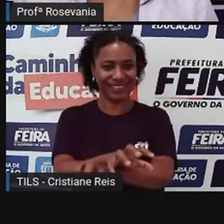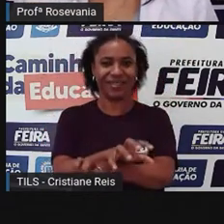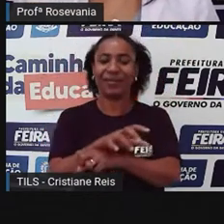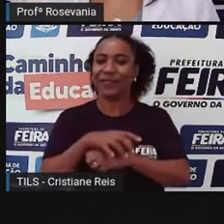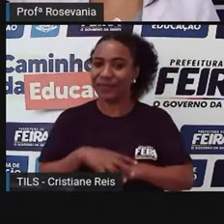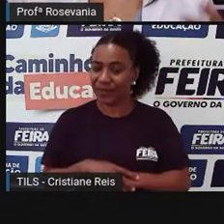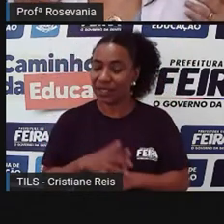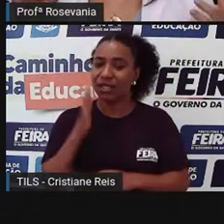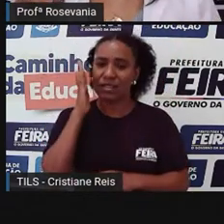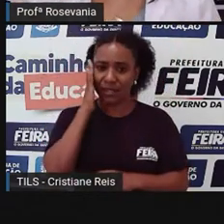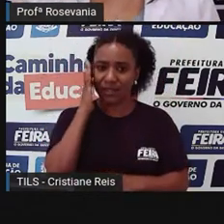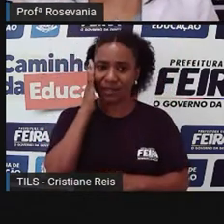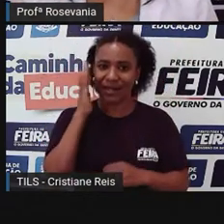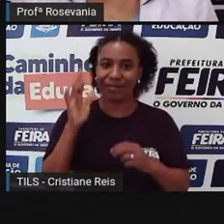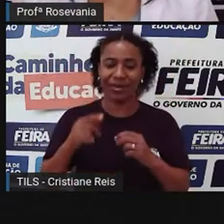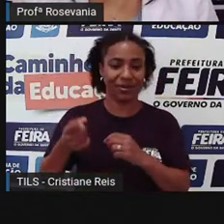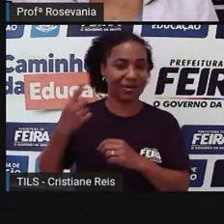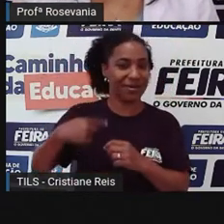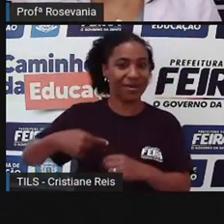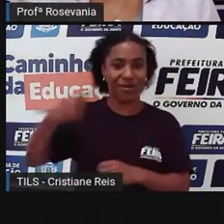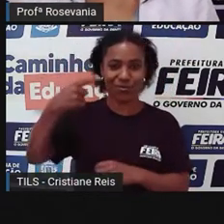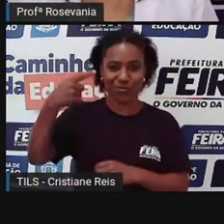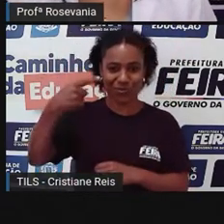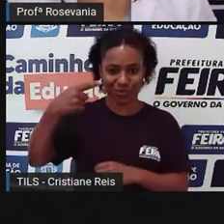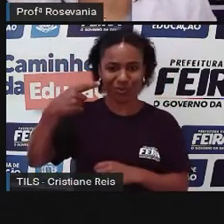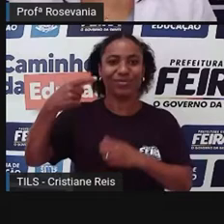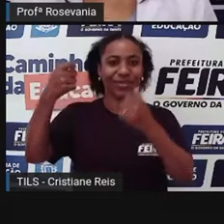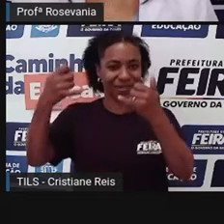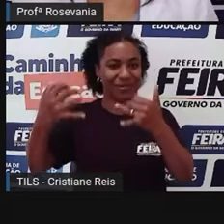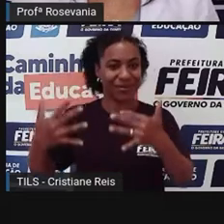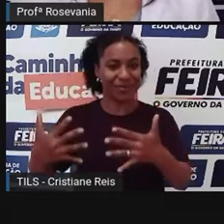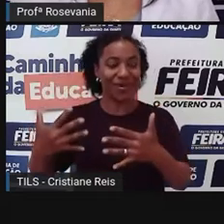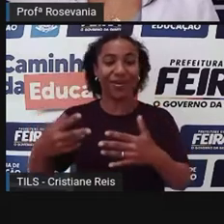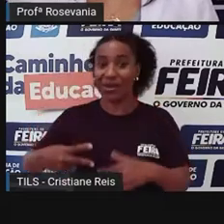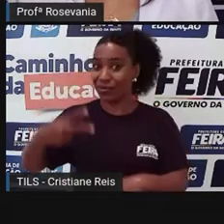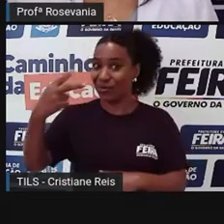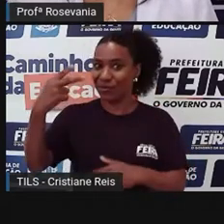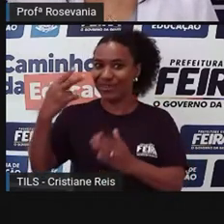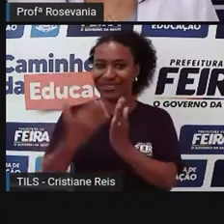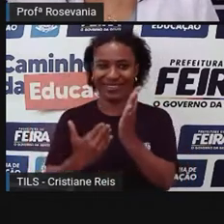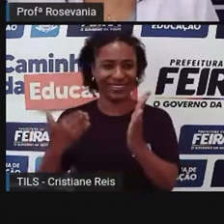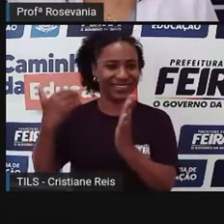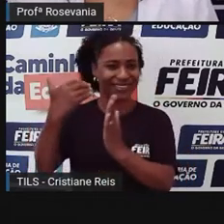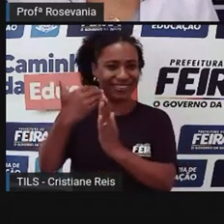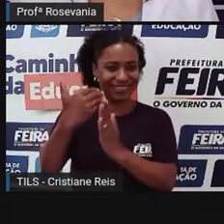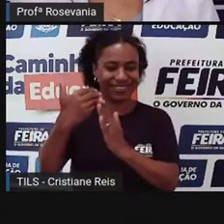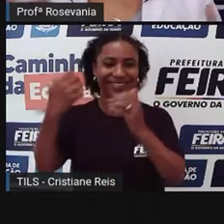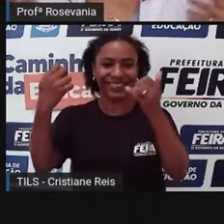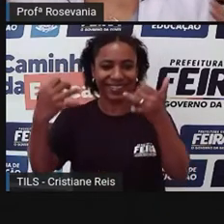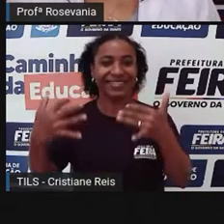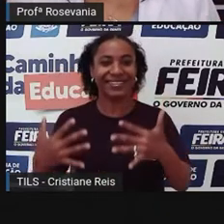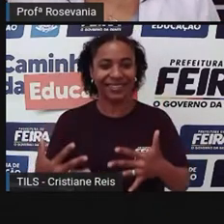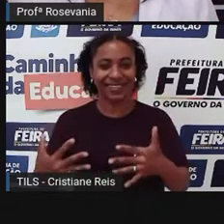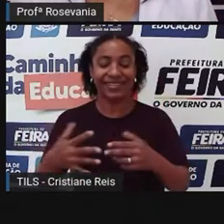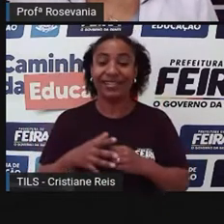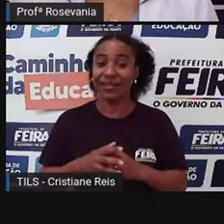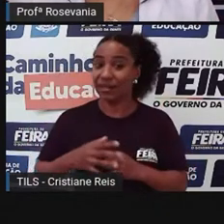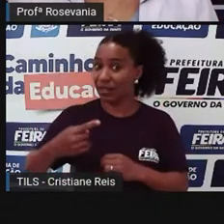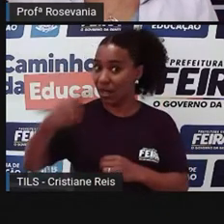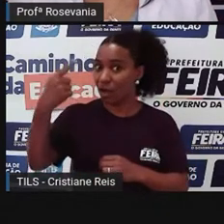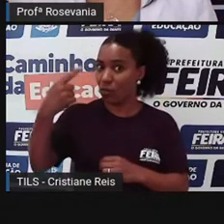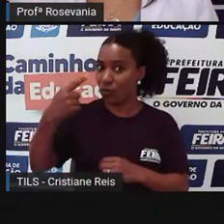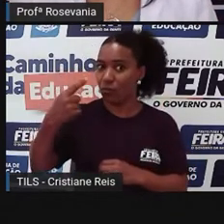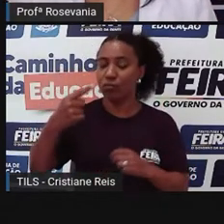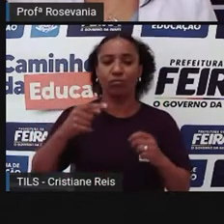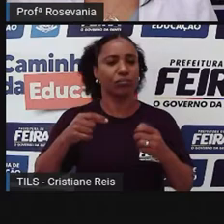anterior, né? Ela teve uma parte 1, e agora nós estamos na parte 2. Na parte 1, nós falamos da geografia,